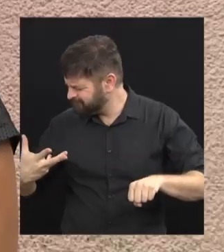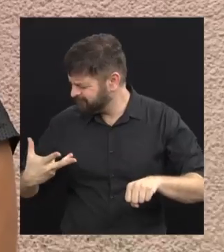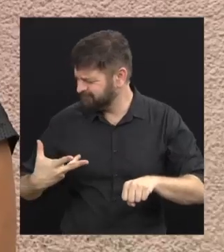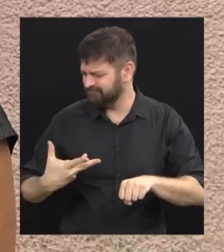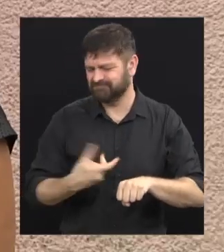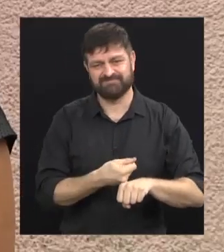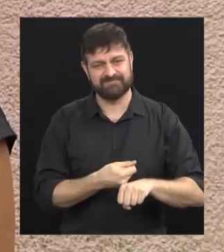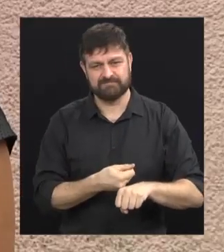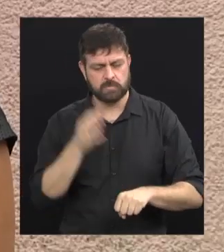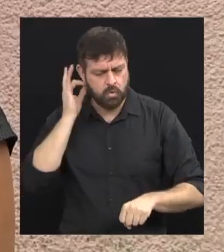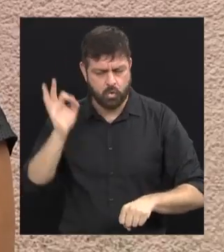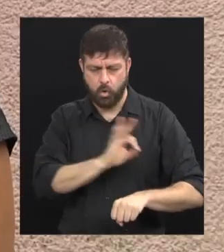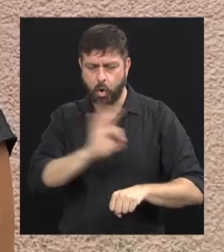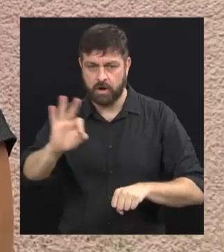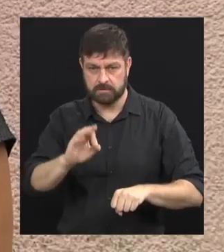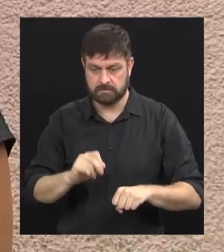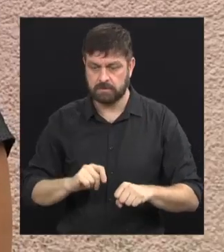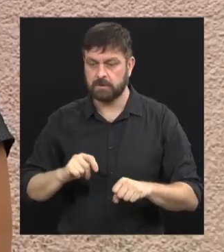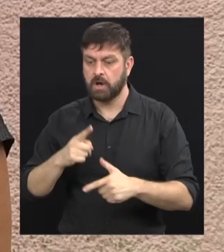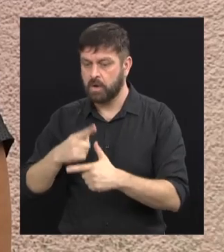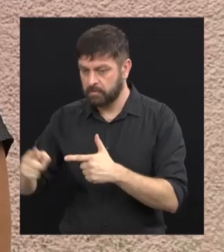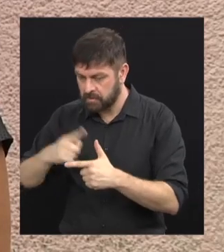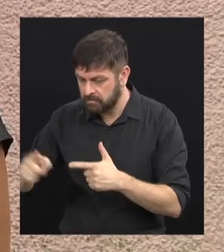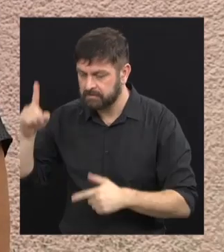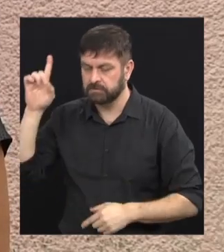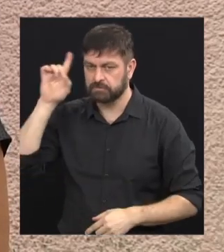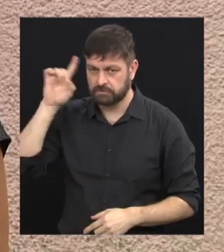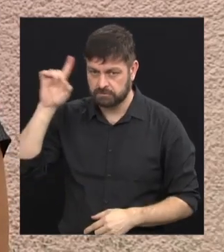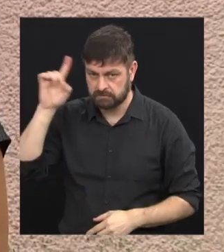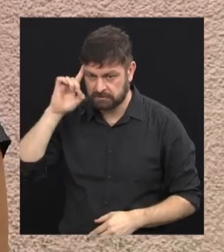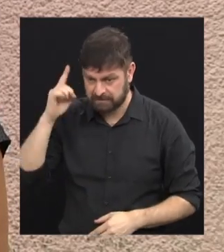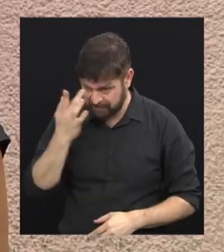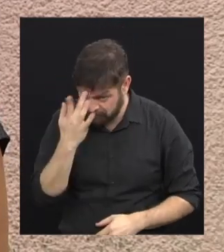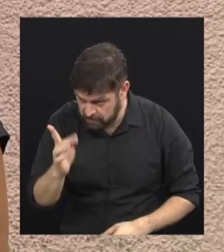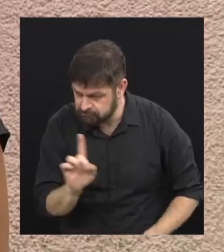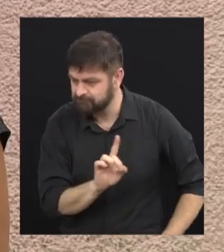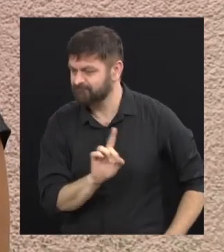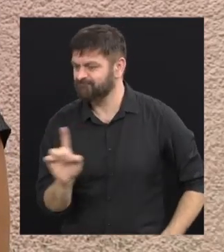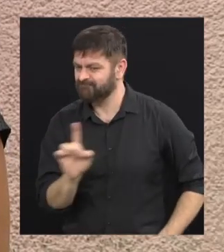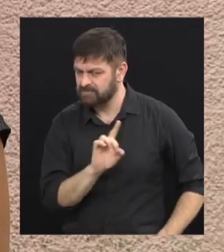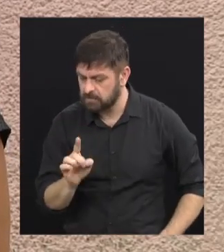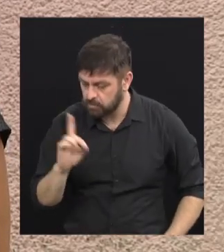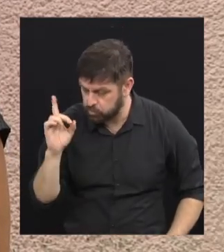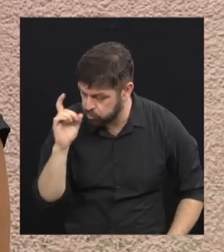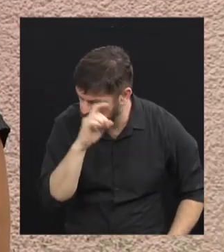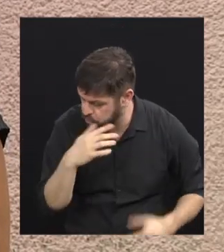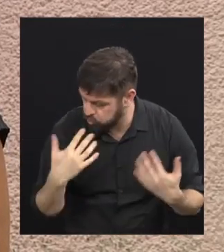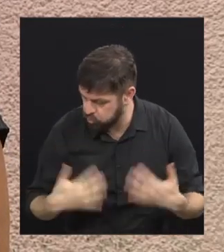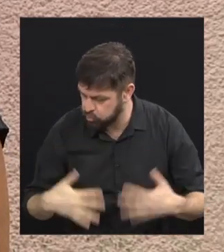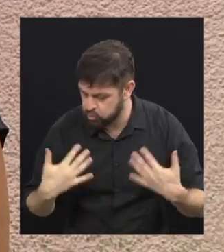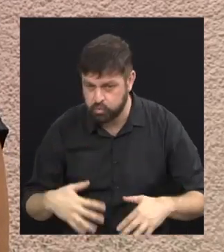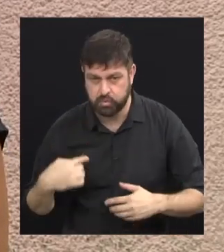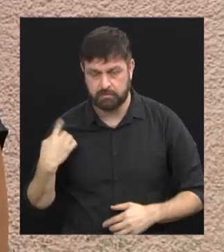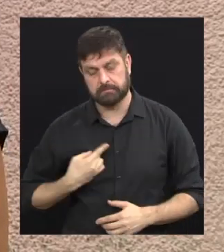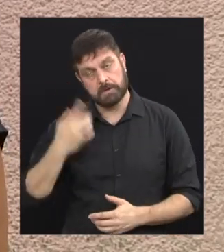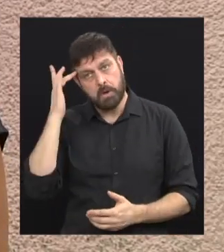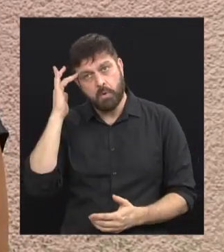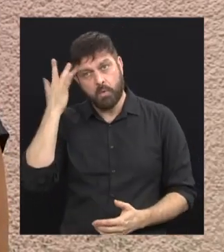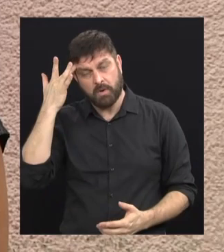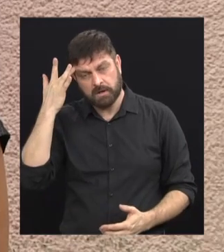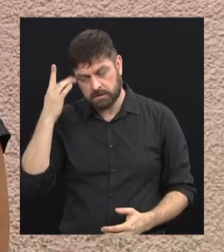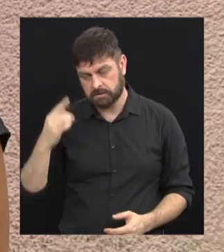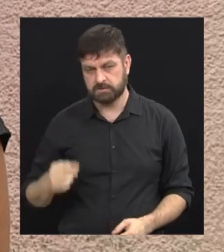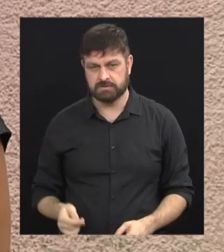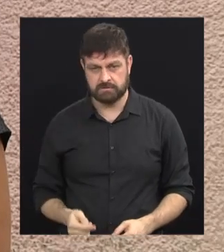que realmente para lidar com os problemas do dia a dia realmente não é fácil. Mas eu acho que todos